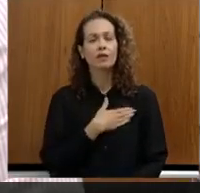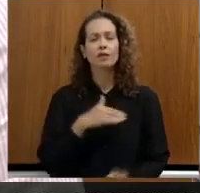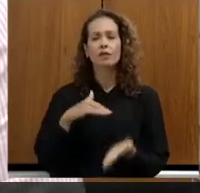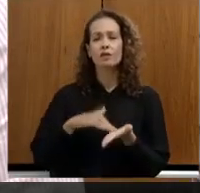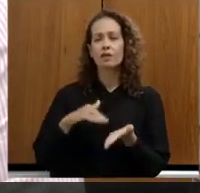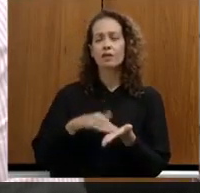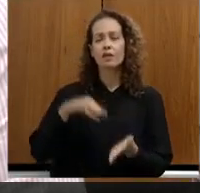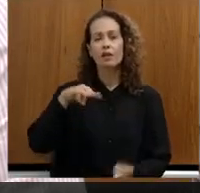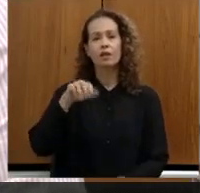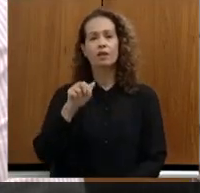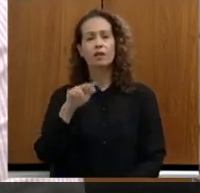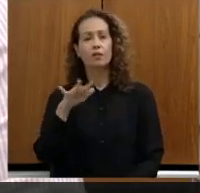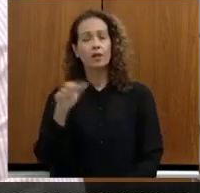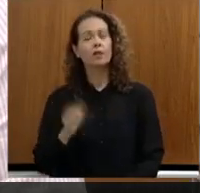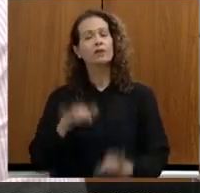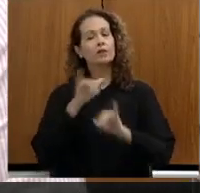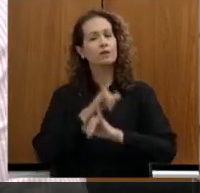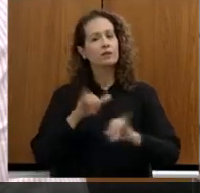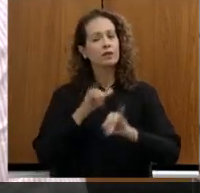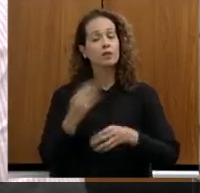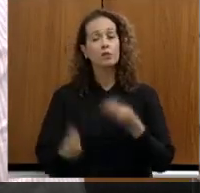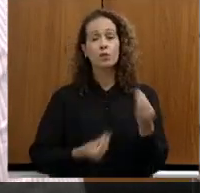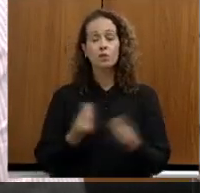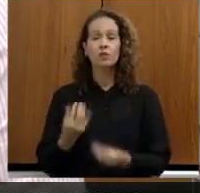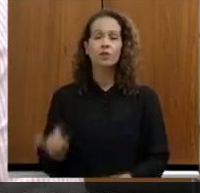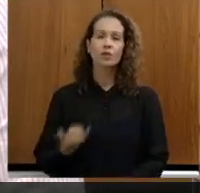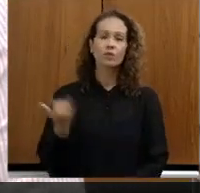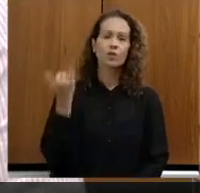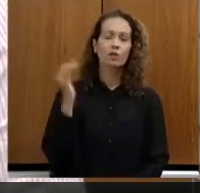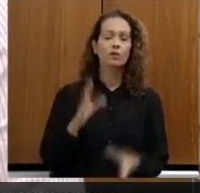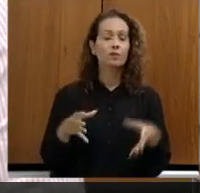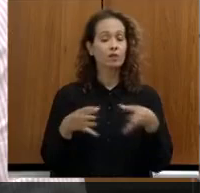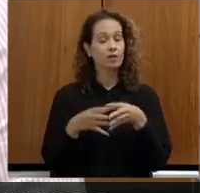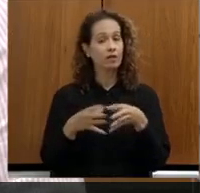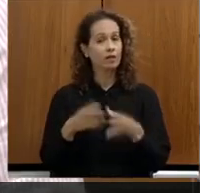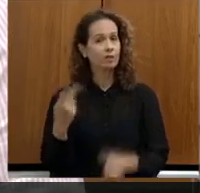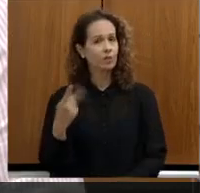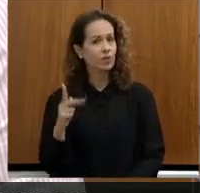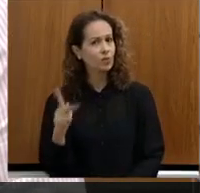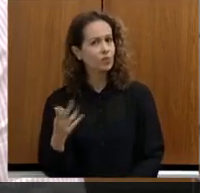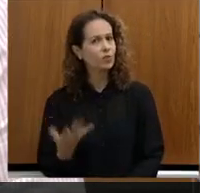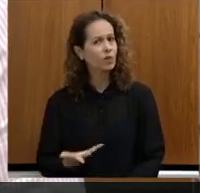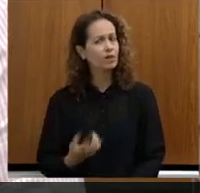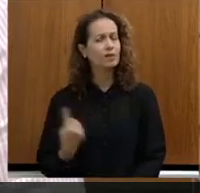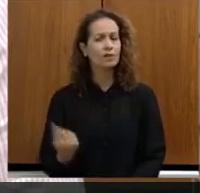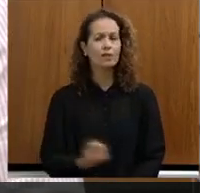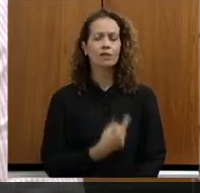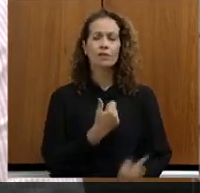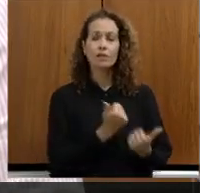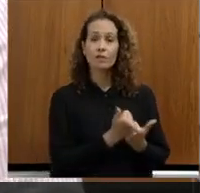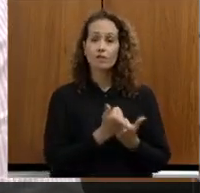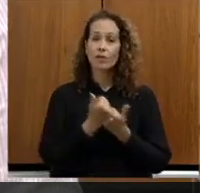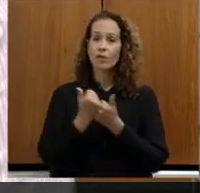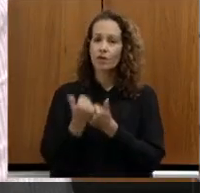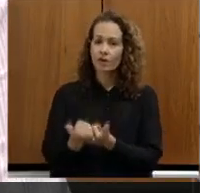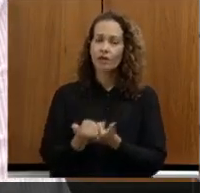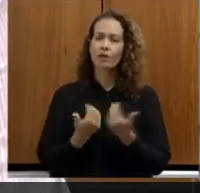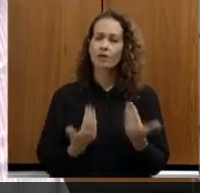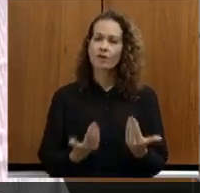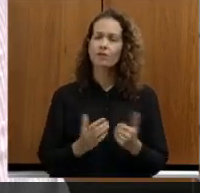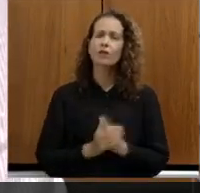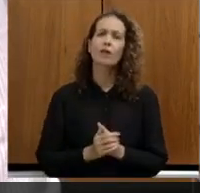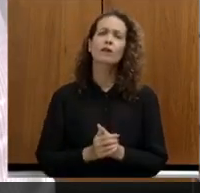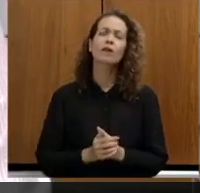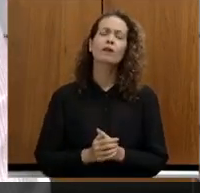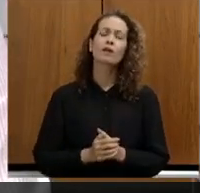dizer da importância dessa equipe sua, viu, Marília, que tem nos atendendo lá com muita distinção,